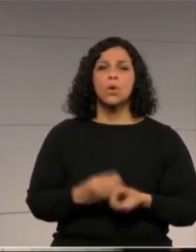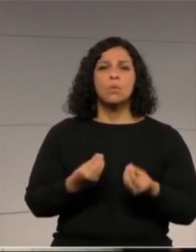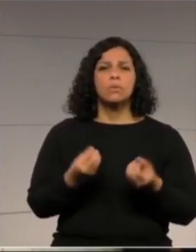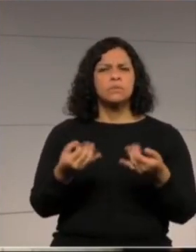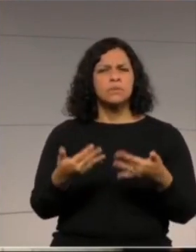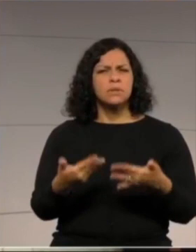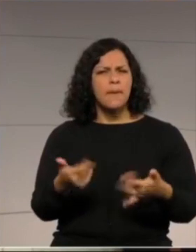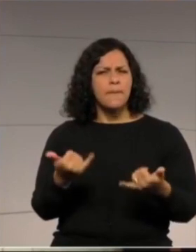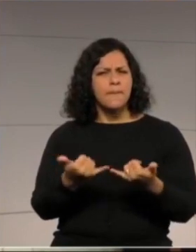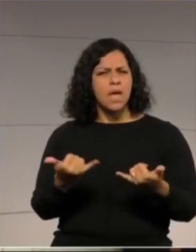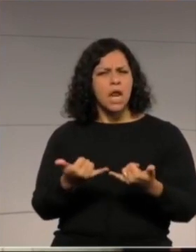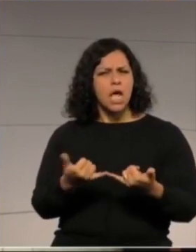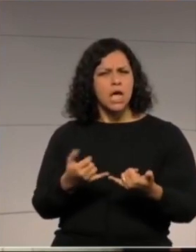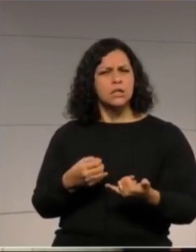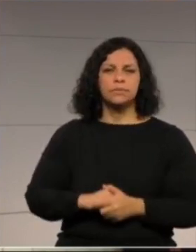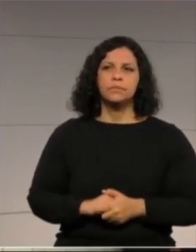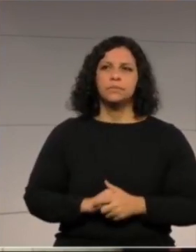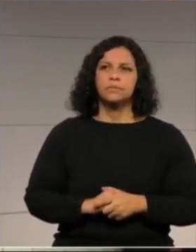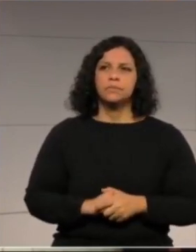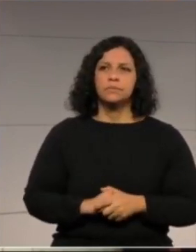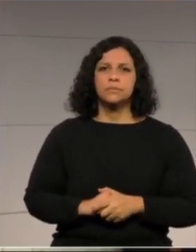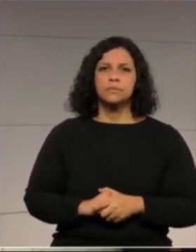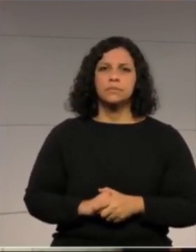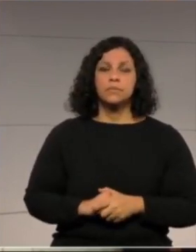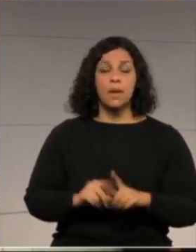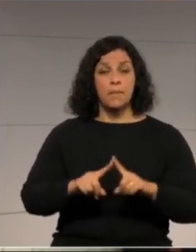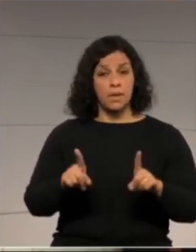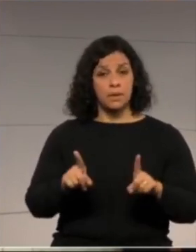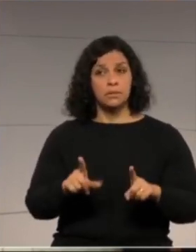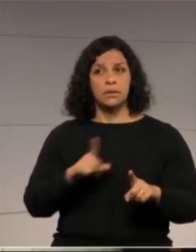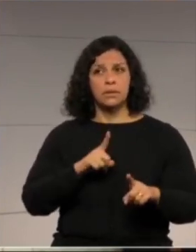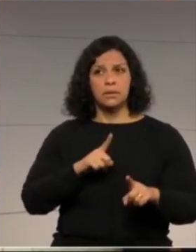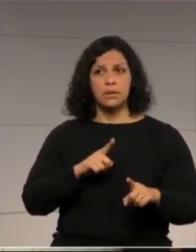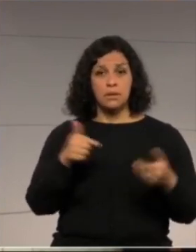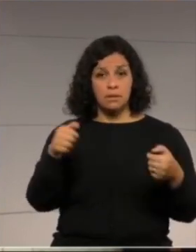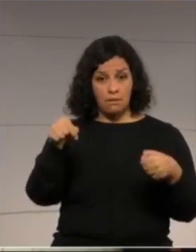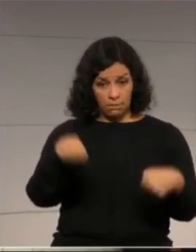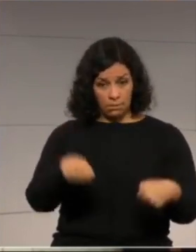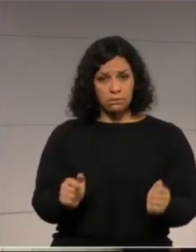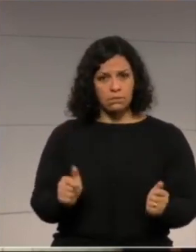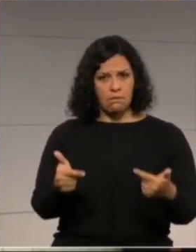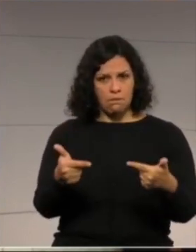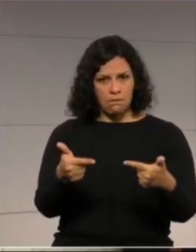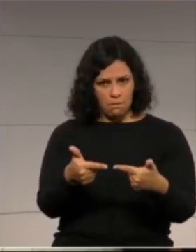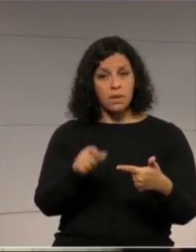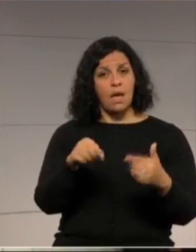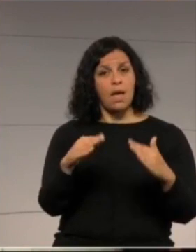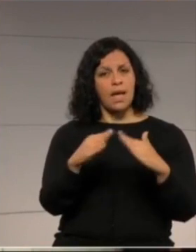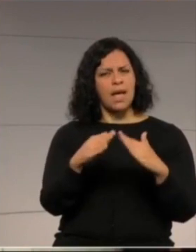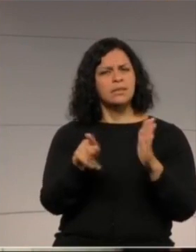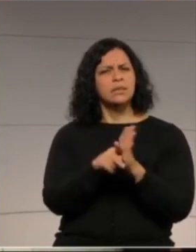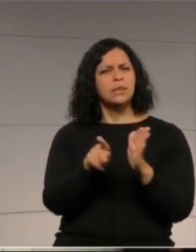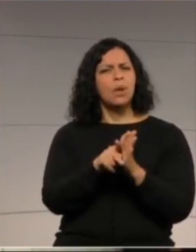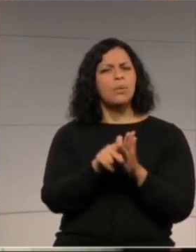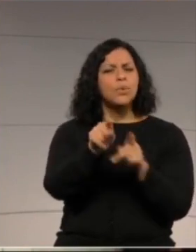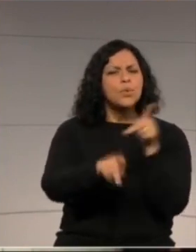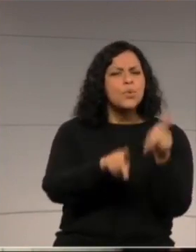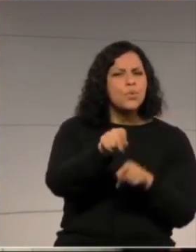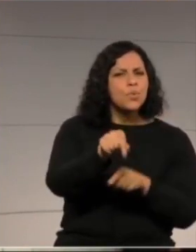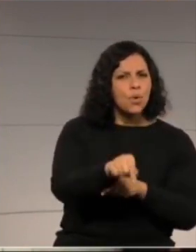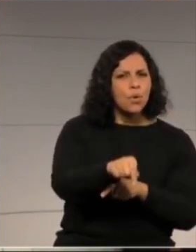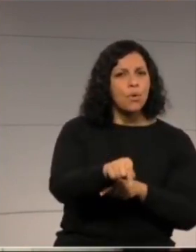afirmativos em suas ações. E aí vem uma casa de leis, a casa do povo, lhes tira